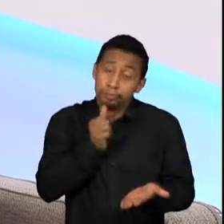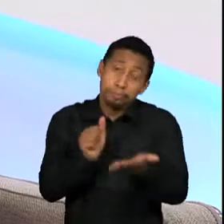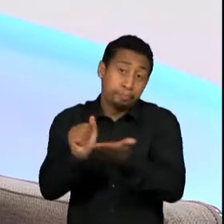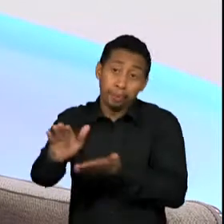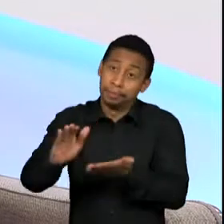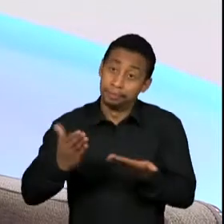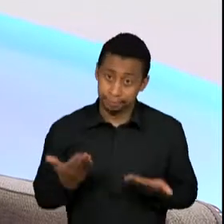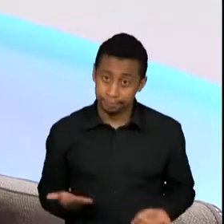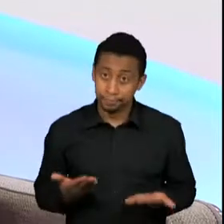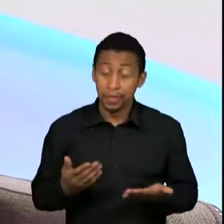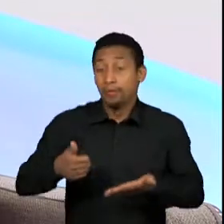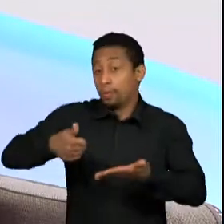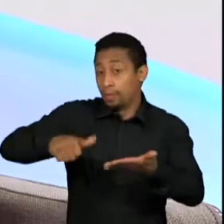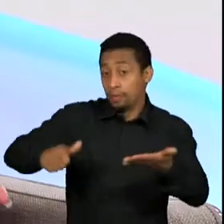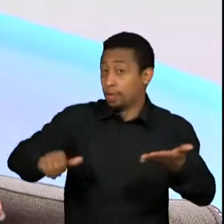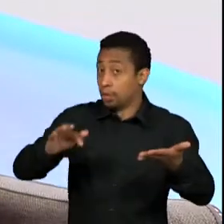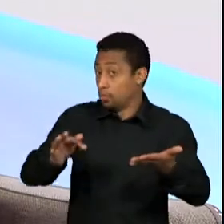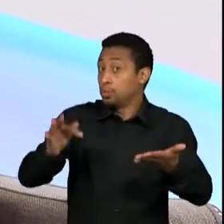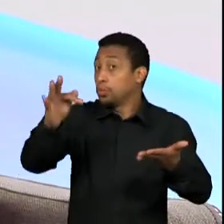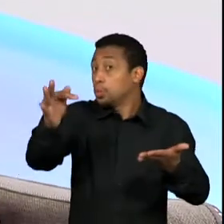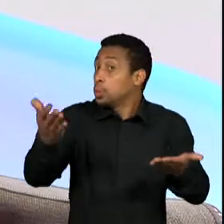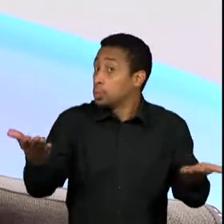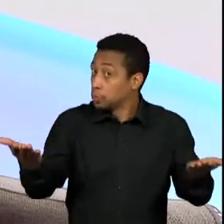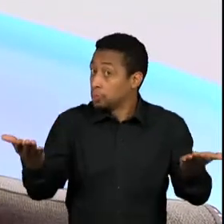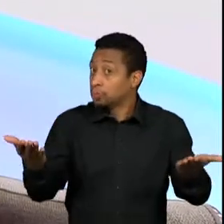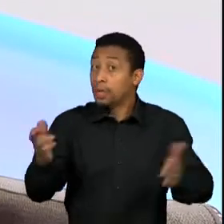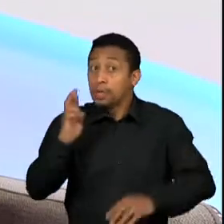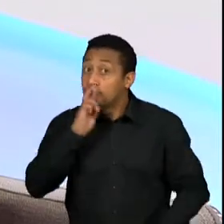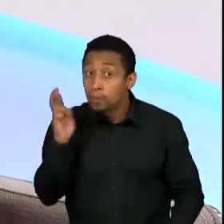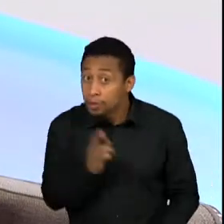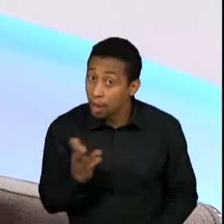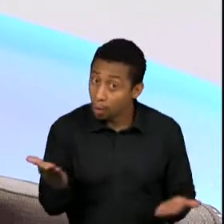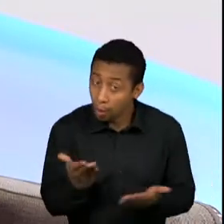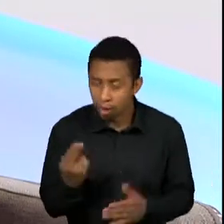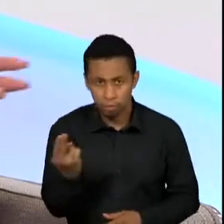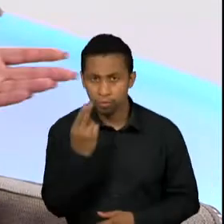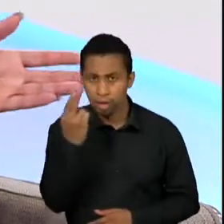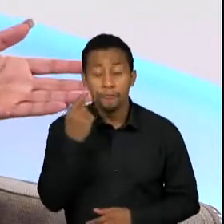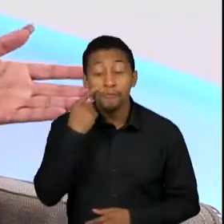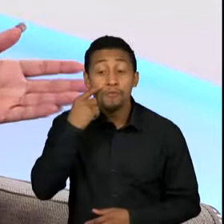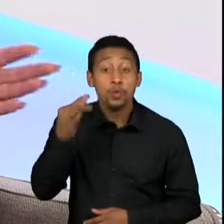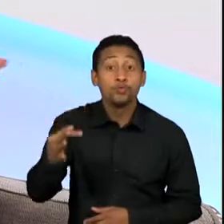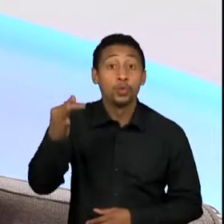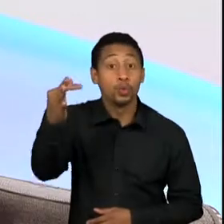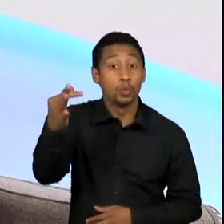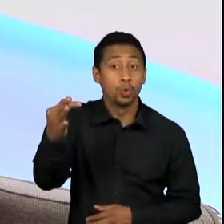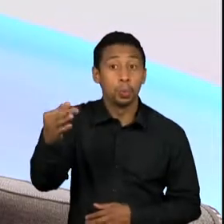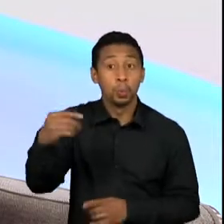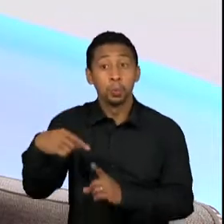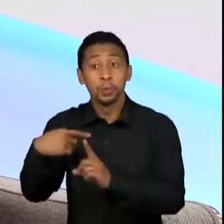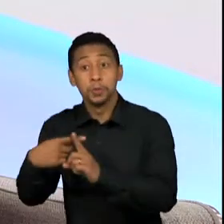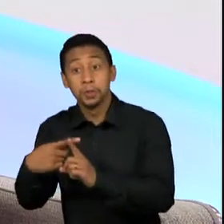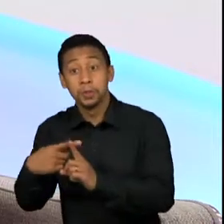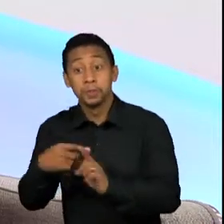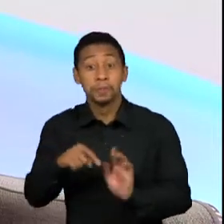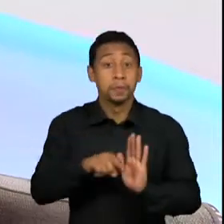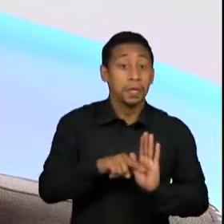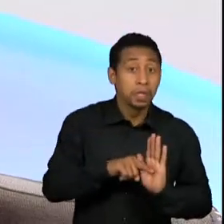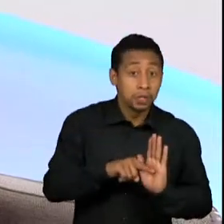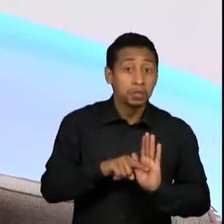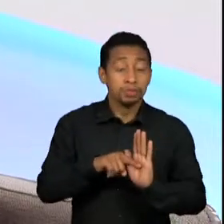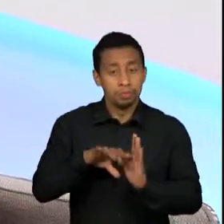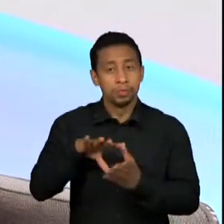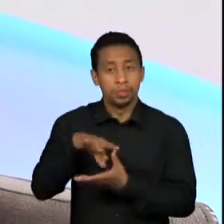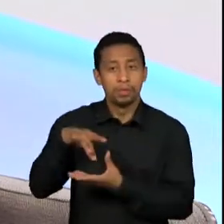avaliar no futuro. Eu não sei, eu não tenho essa resposta nesse momento, mas no futuro a gente vai ver se isso foi positivo ou não para a